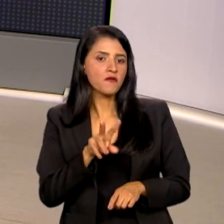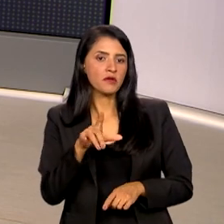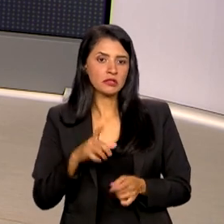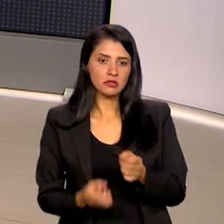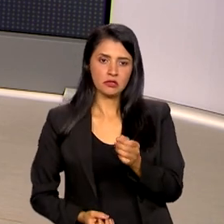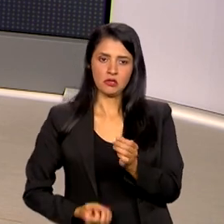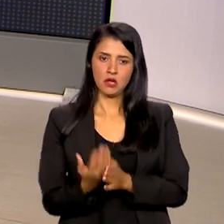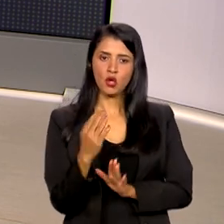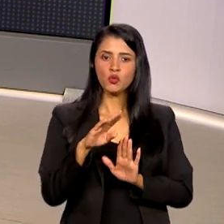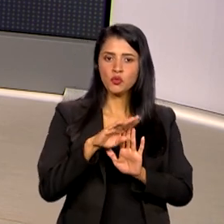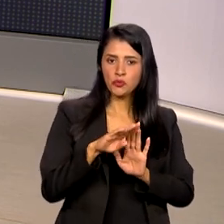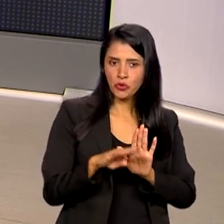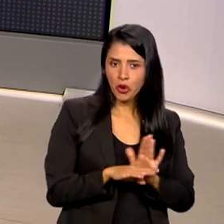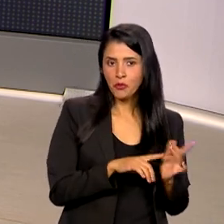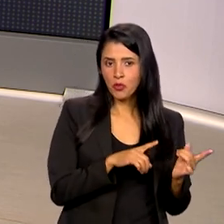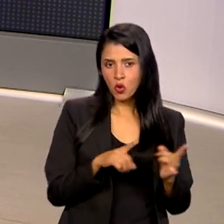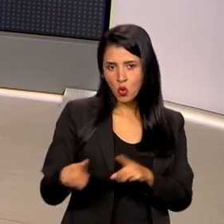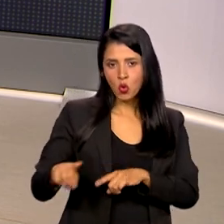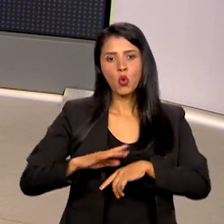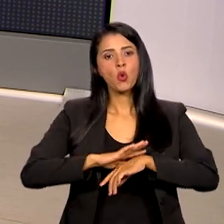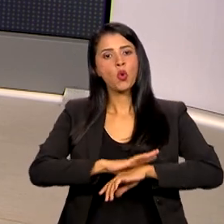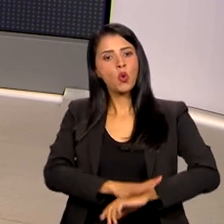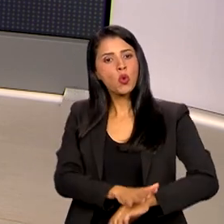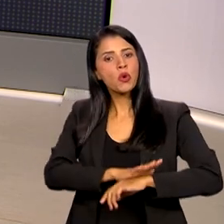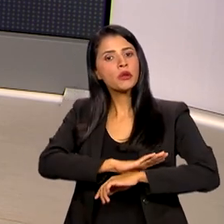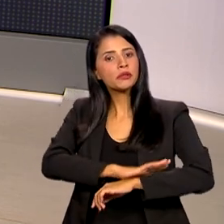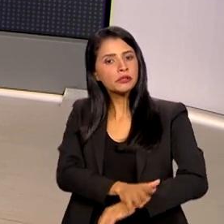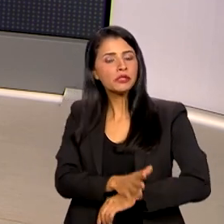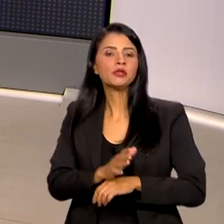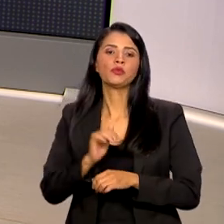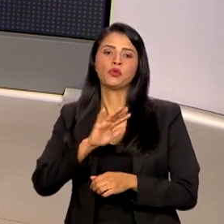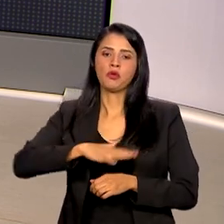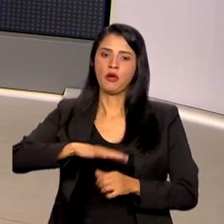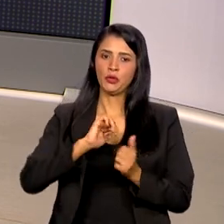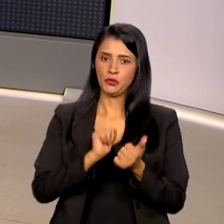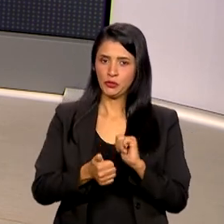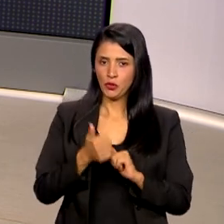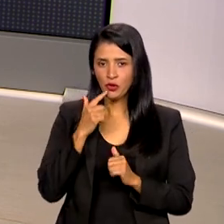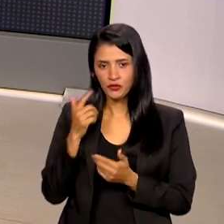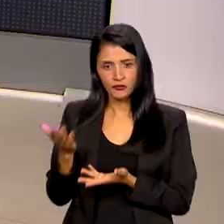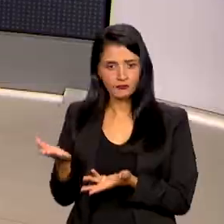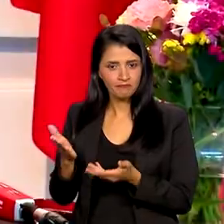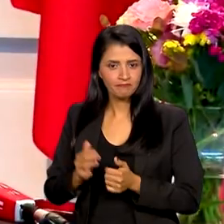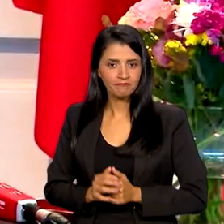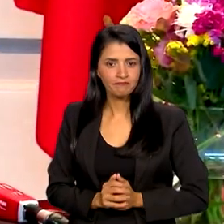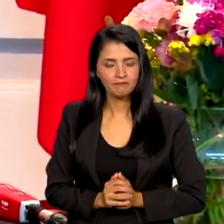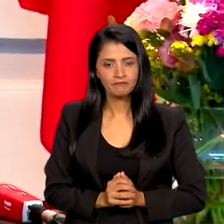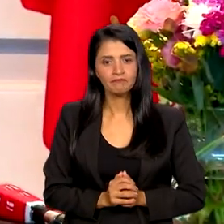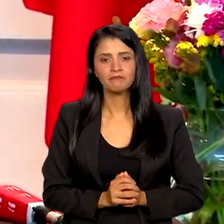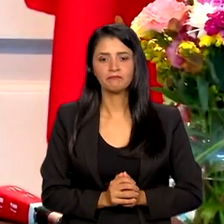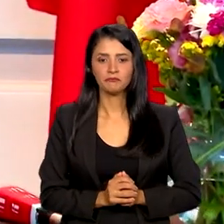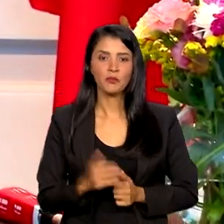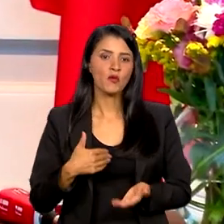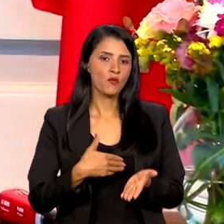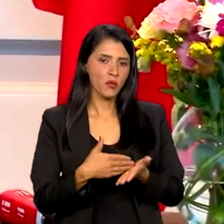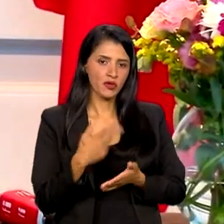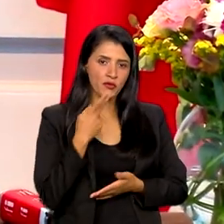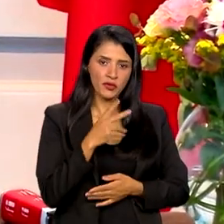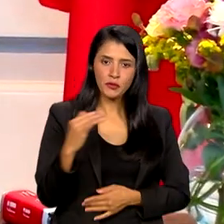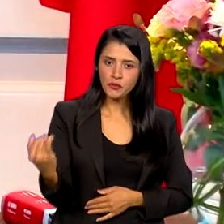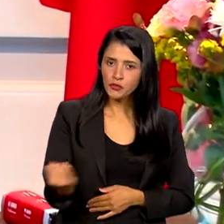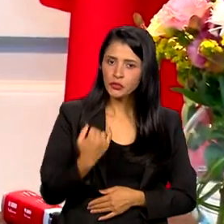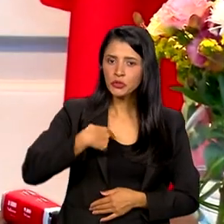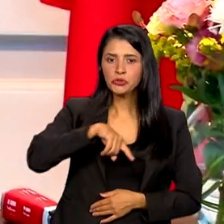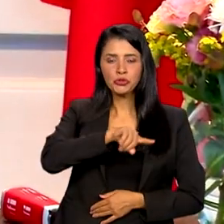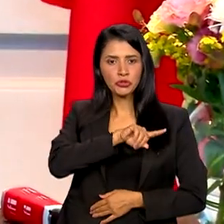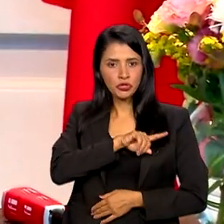criado um programa de enfrentamento ao racismo no esporte. Veja como foi. Começar dizendo da importância de a gente